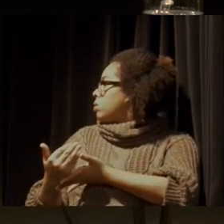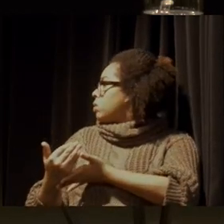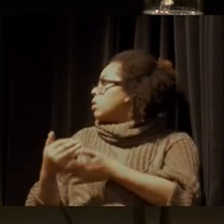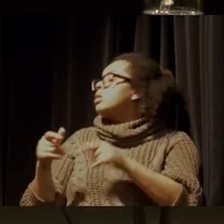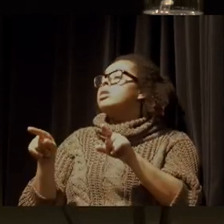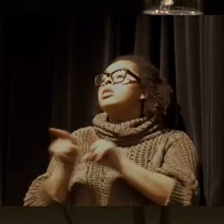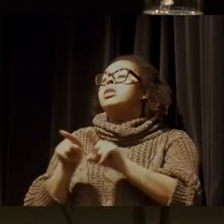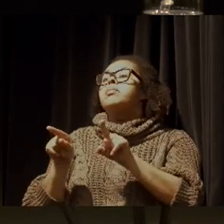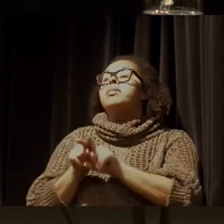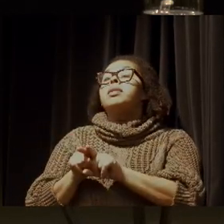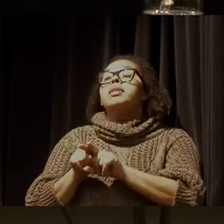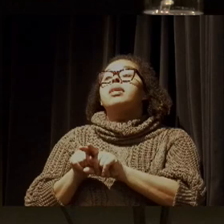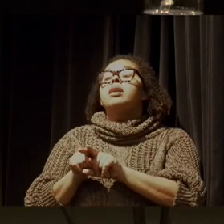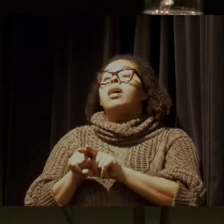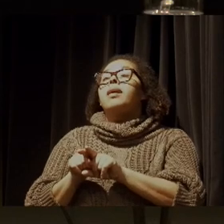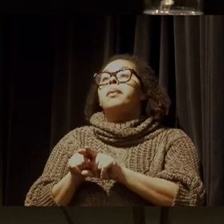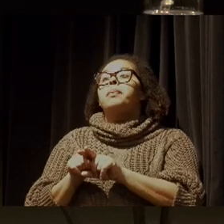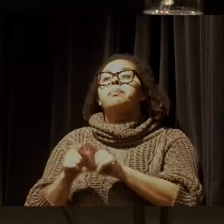perguntas